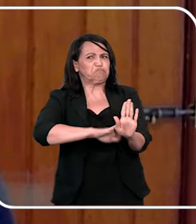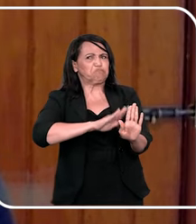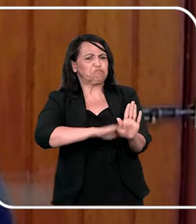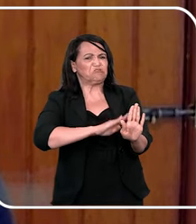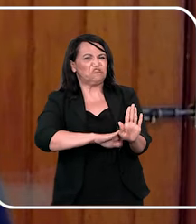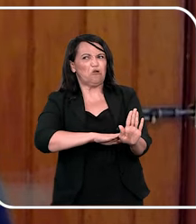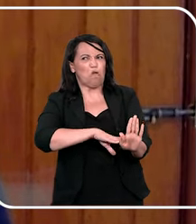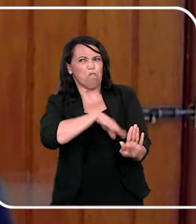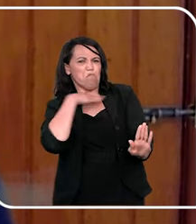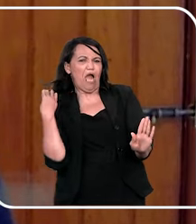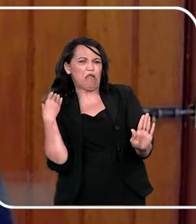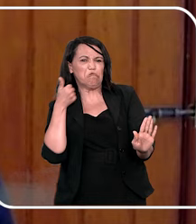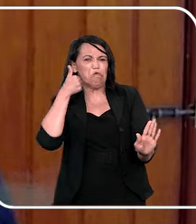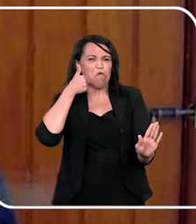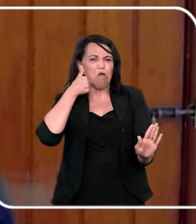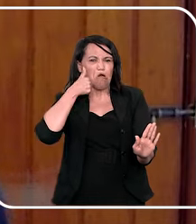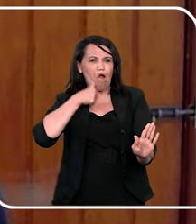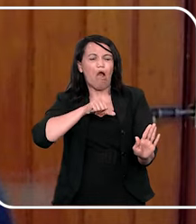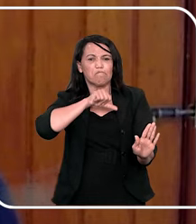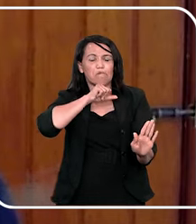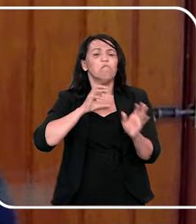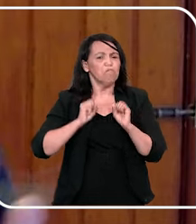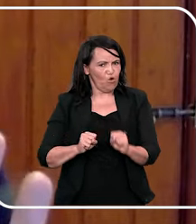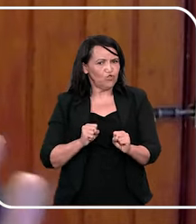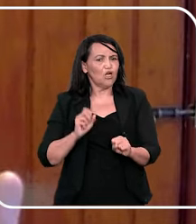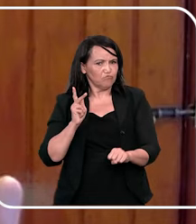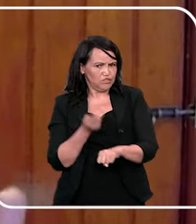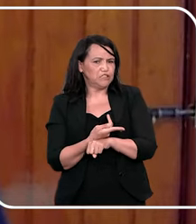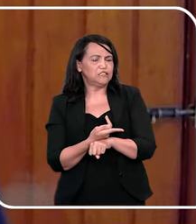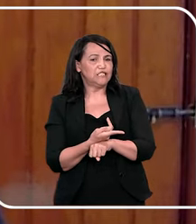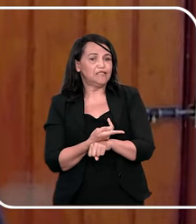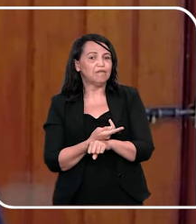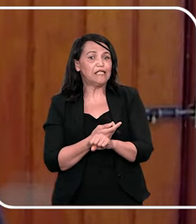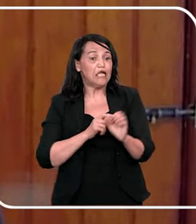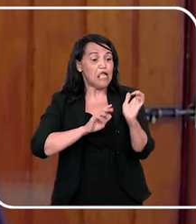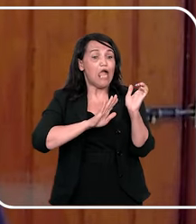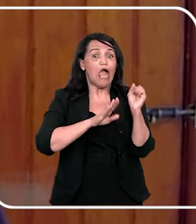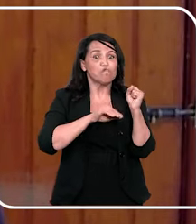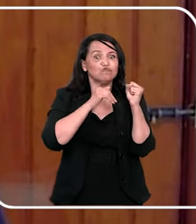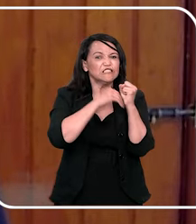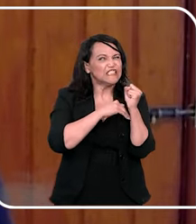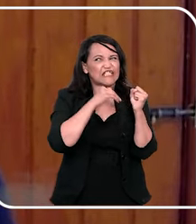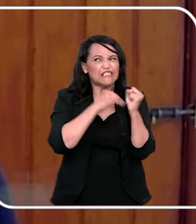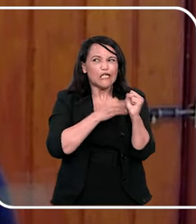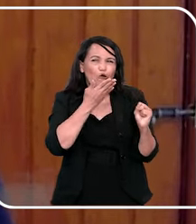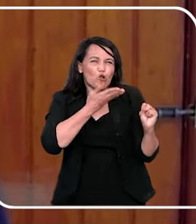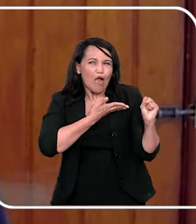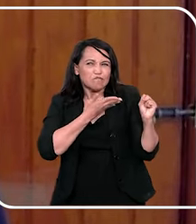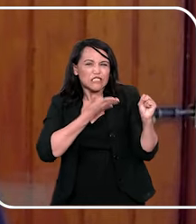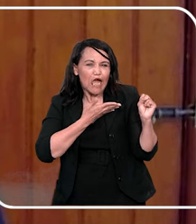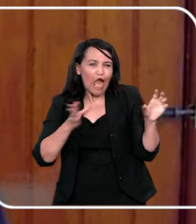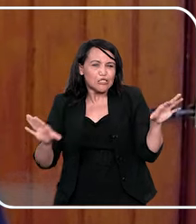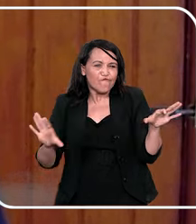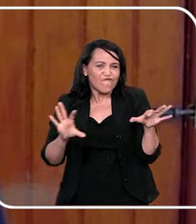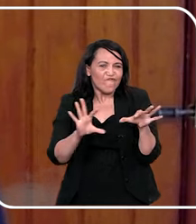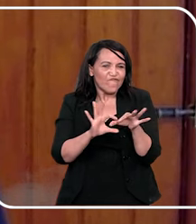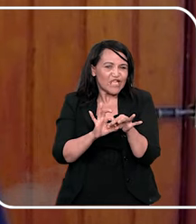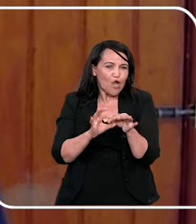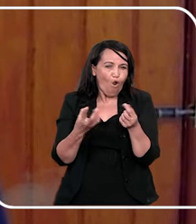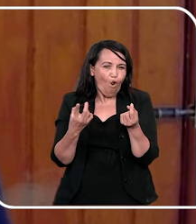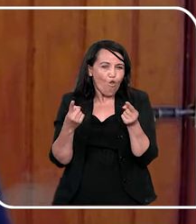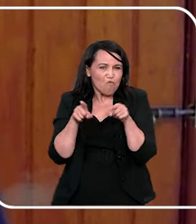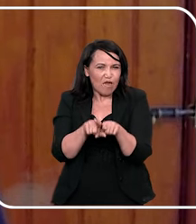assim, às vezes sim, ah, se contar, eu mato a sua mãe, pode acontecer? Pode. Mas é um segredo de amizade, de